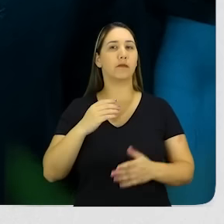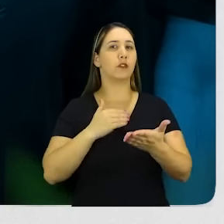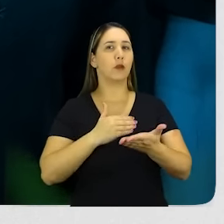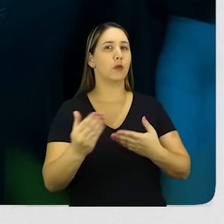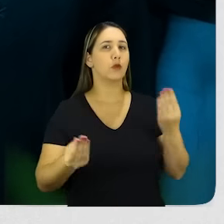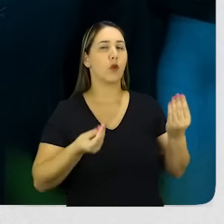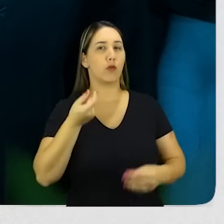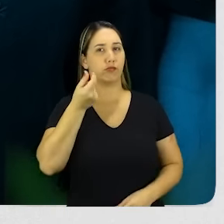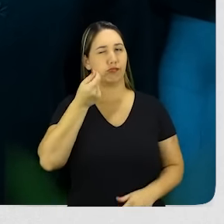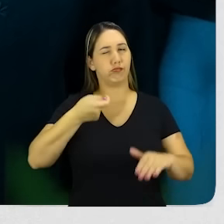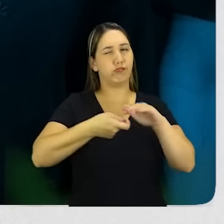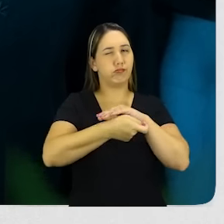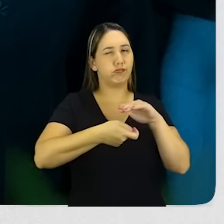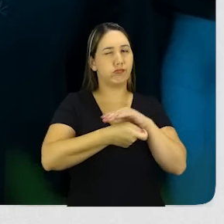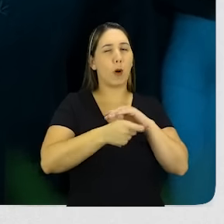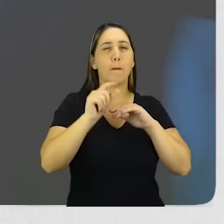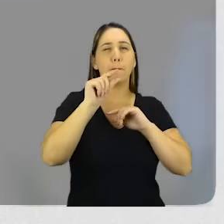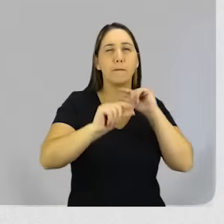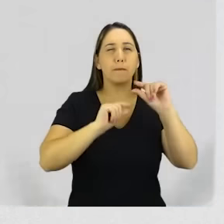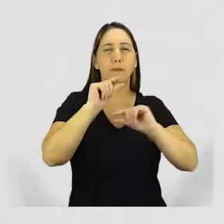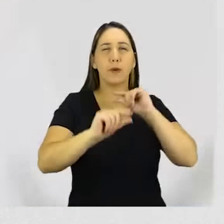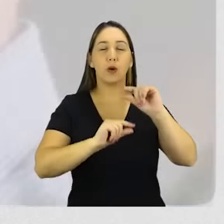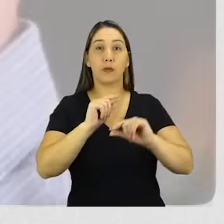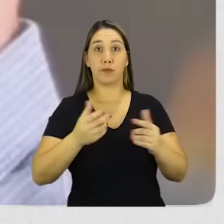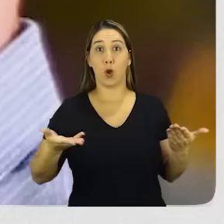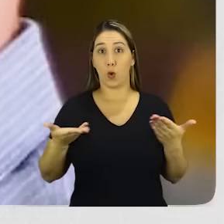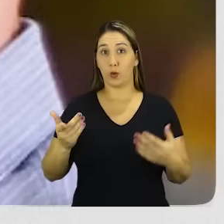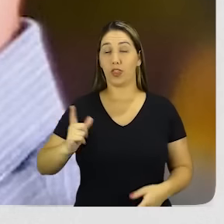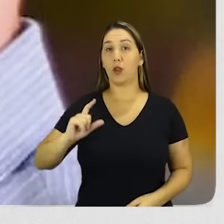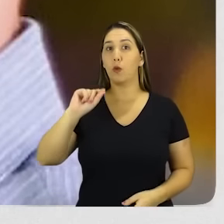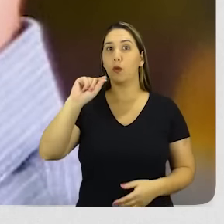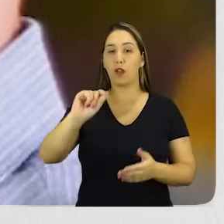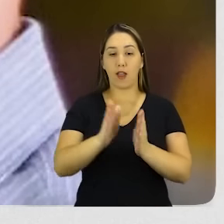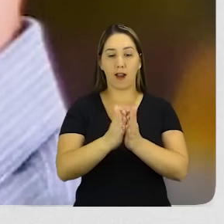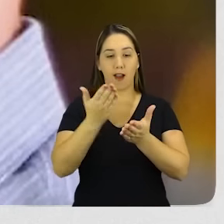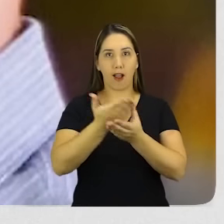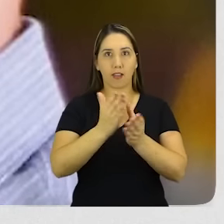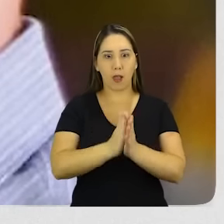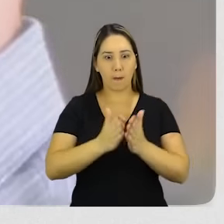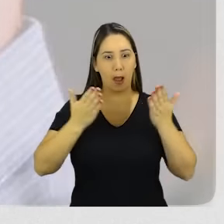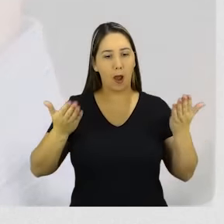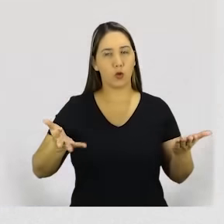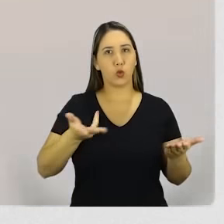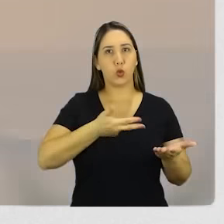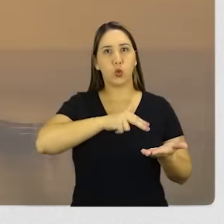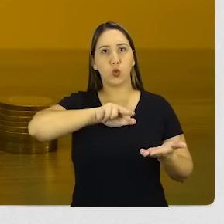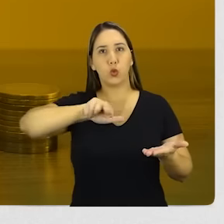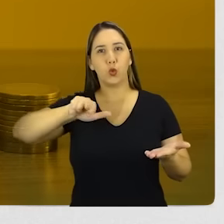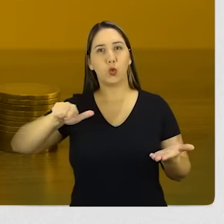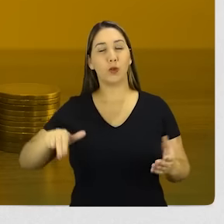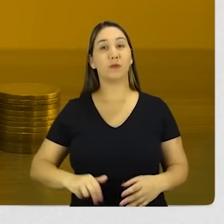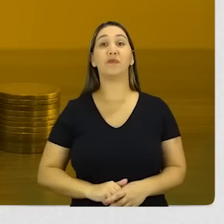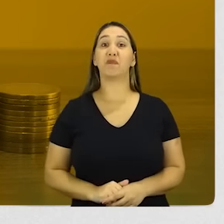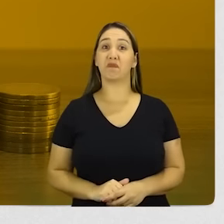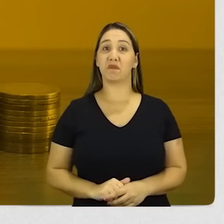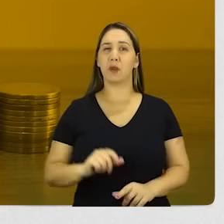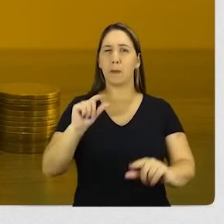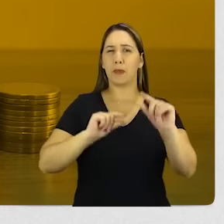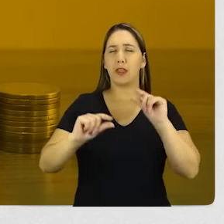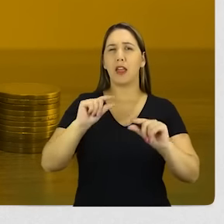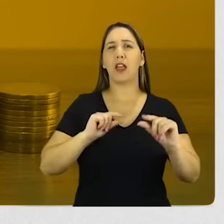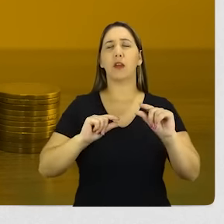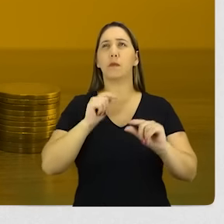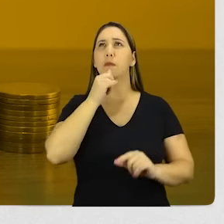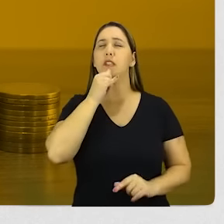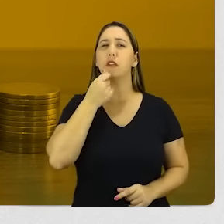aplicando pequenas quantias nos fundos de investimento e hoje tem uma carteira bem diversificada. Comecei com valores pequenos mesmo,